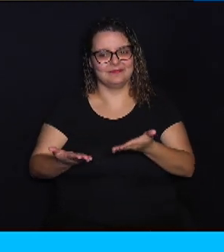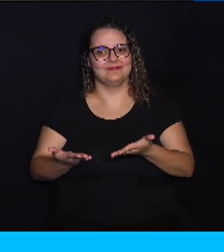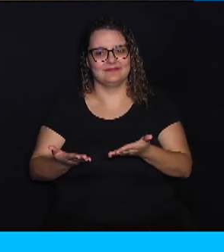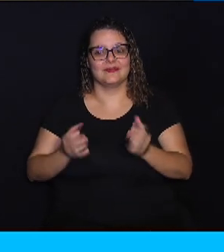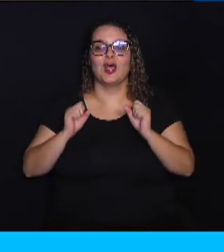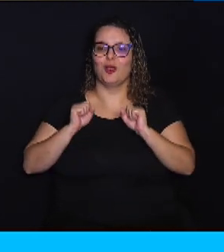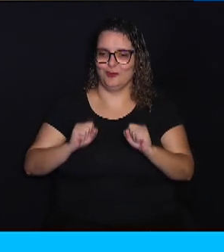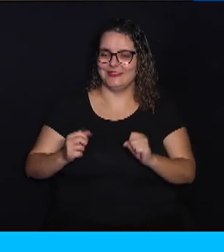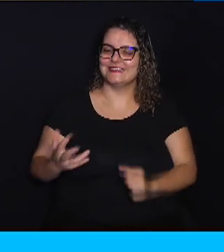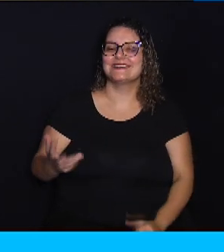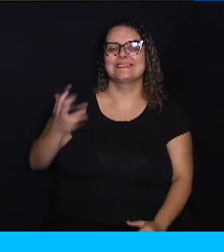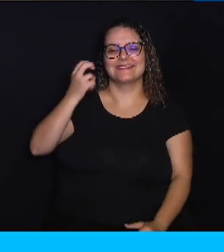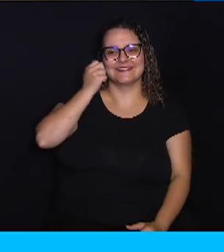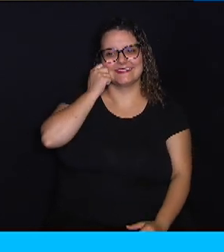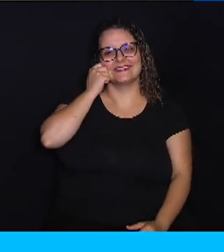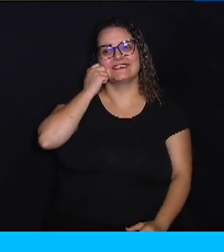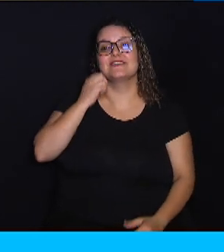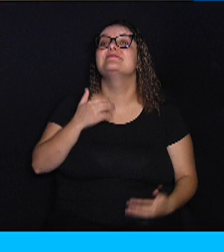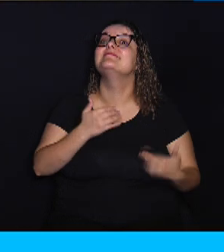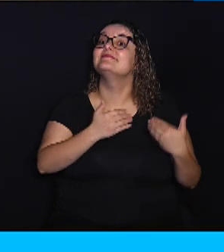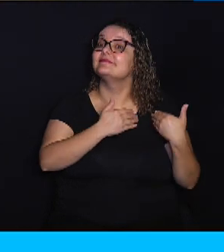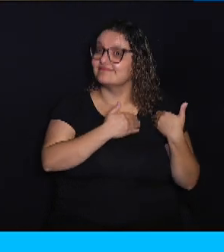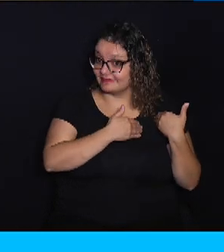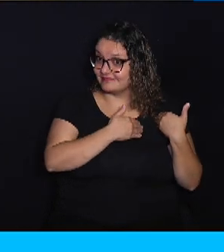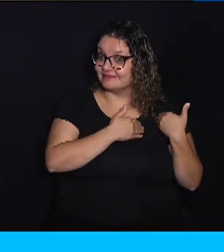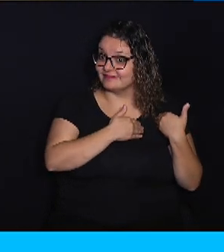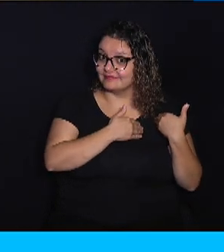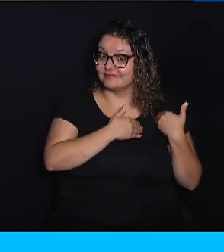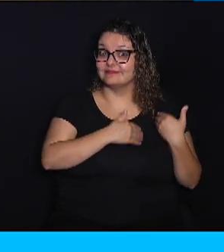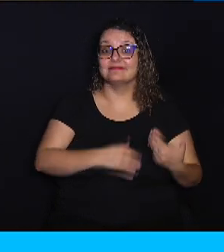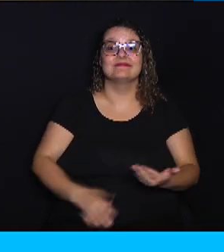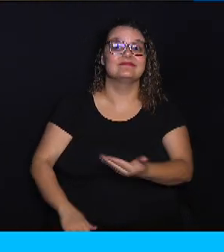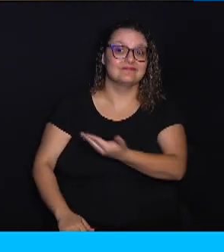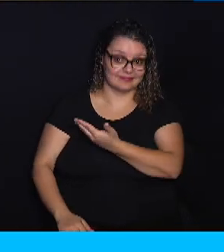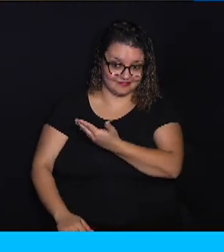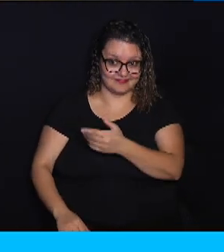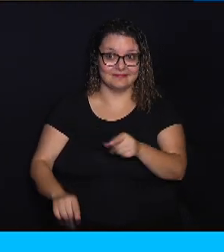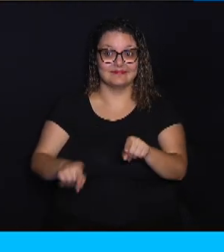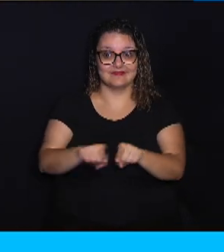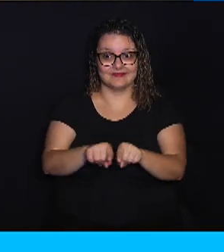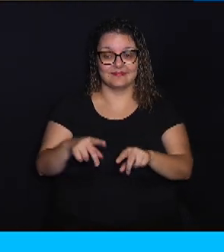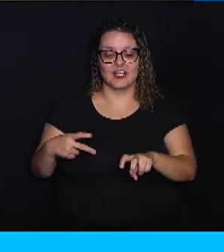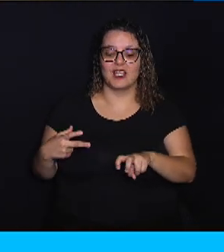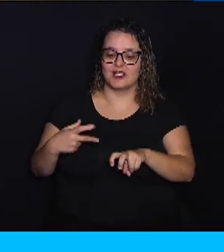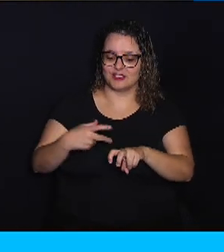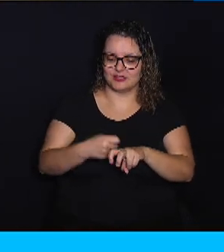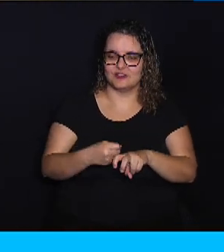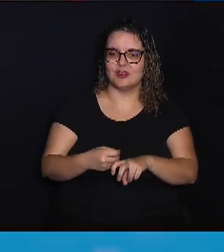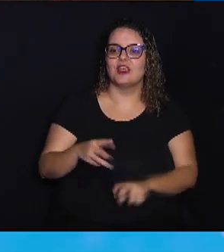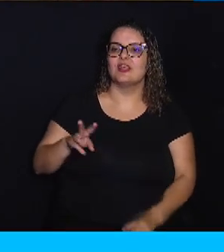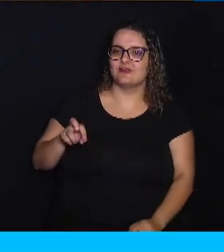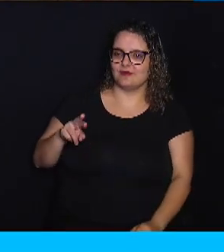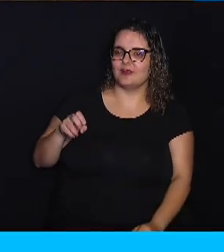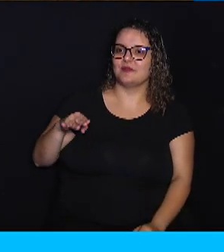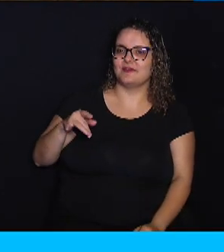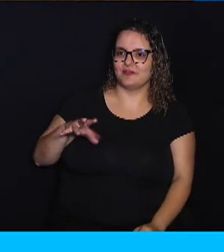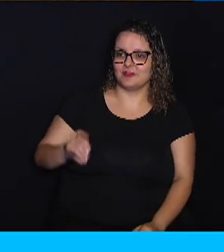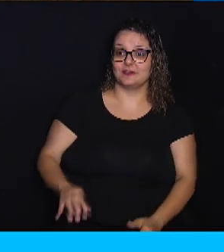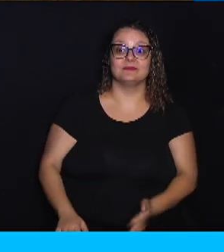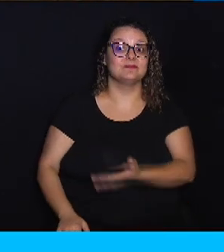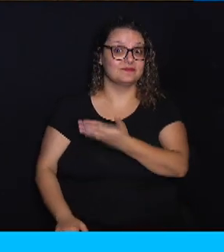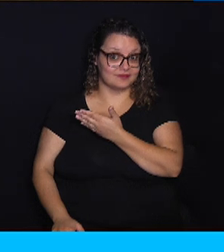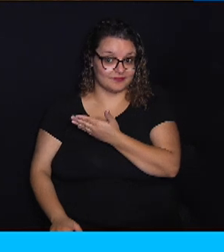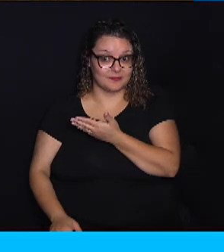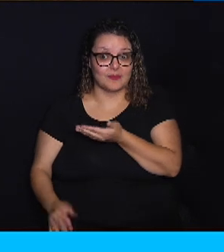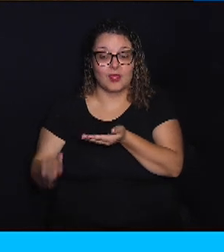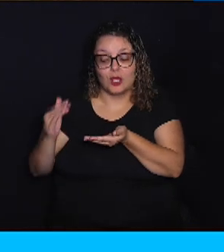poderá ser adotada com responsabilidade. A Beck também já está vacinada e vermifugada. Alice é uma